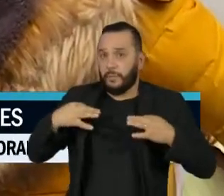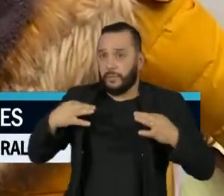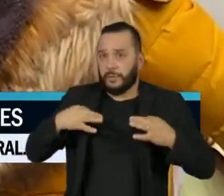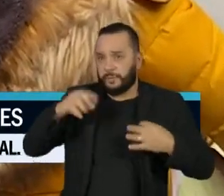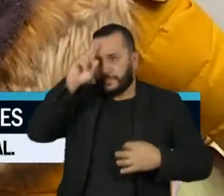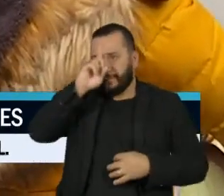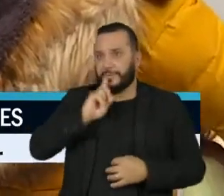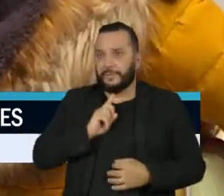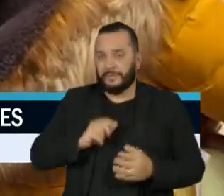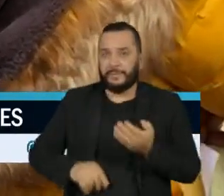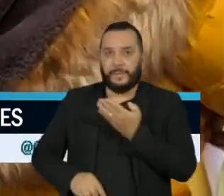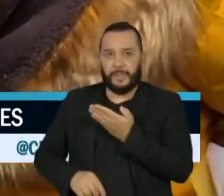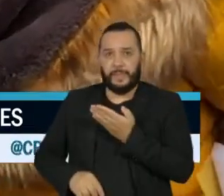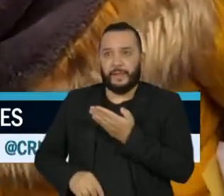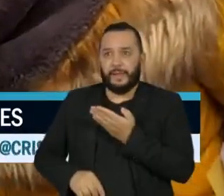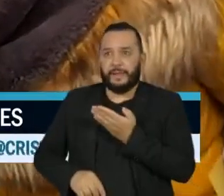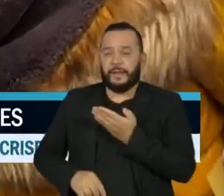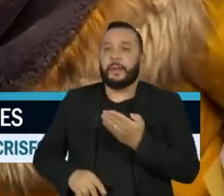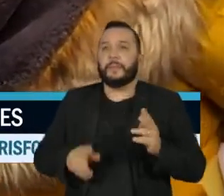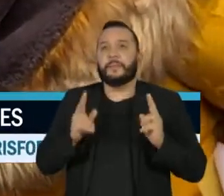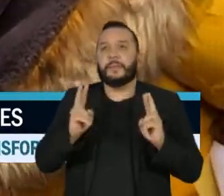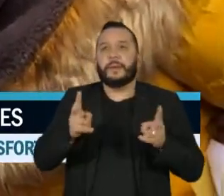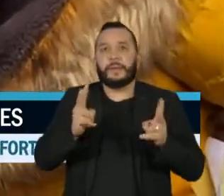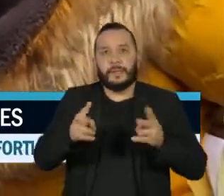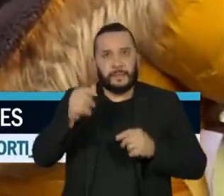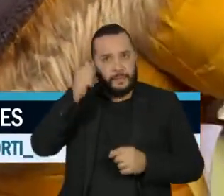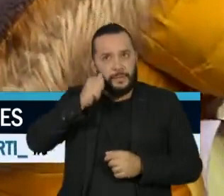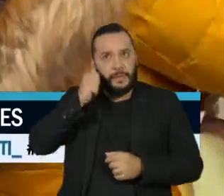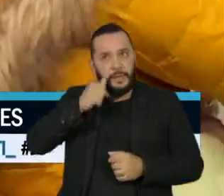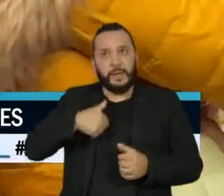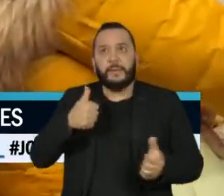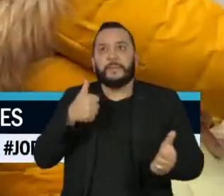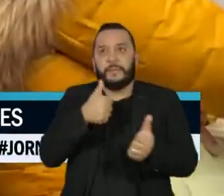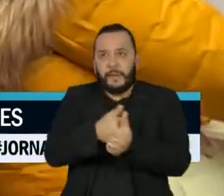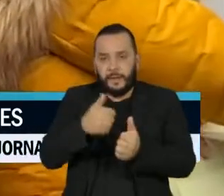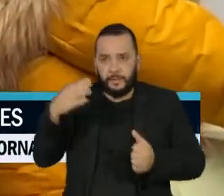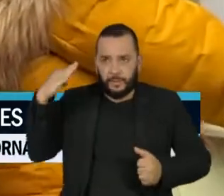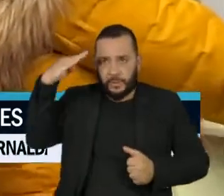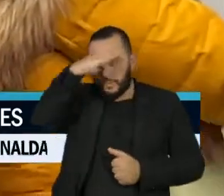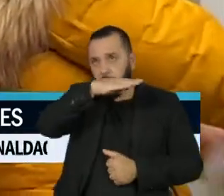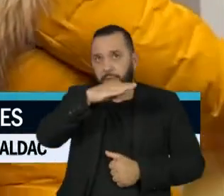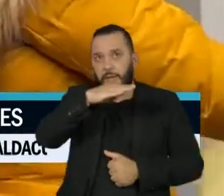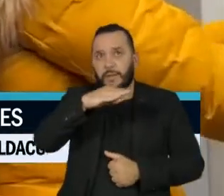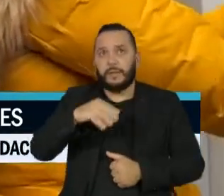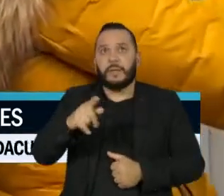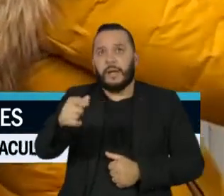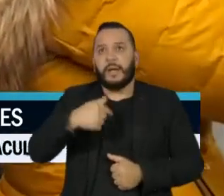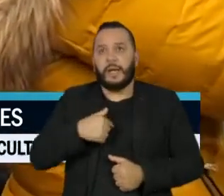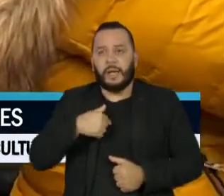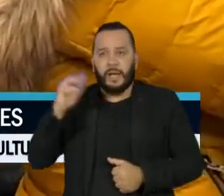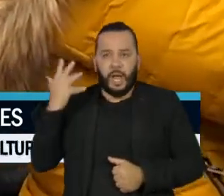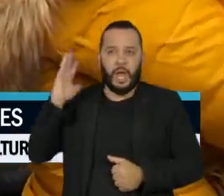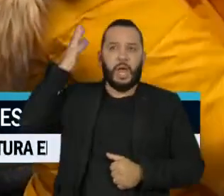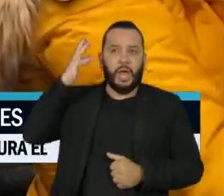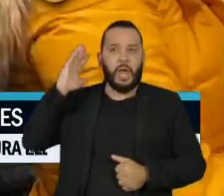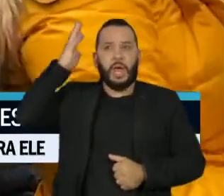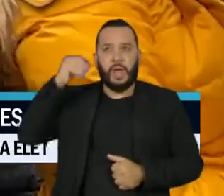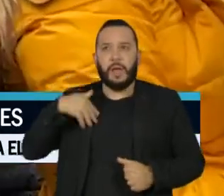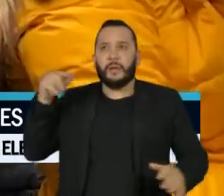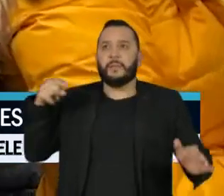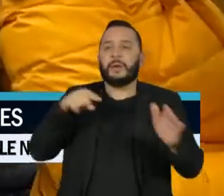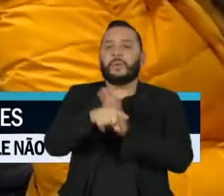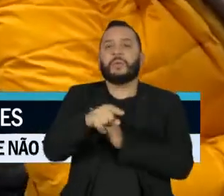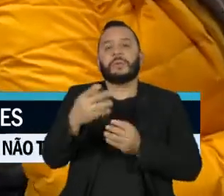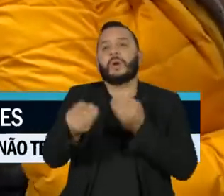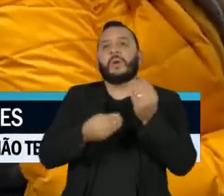amarela. A mesma mulher aparece bem perto do presidente, quando ele se irritou com uma pergunta sobre o uso